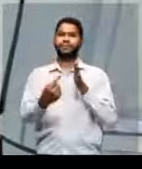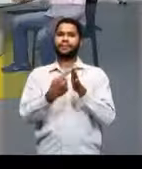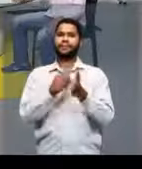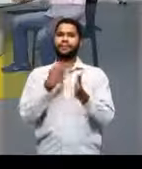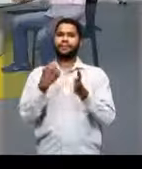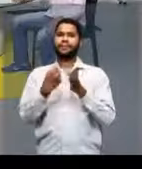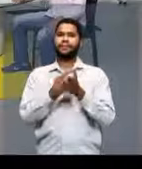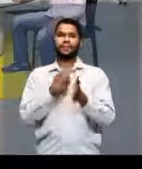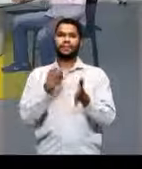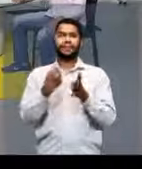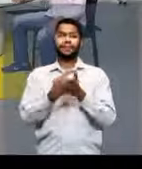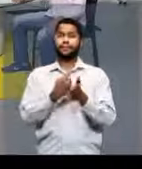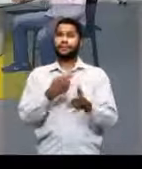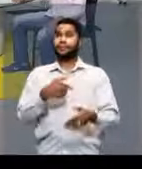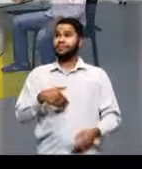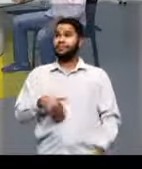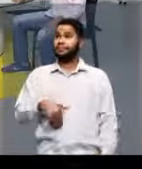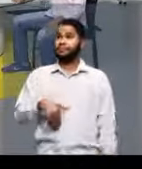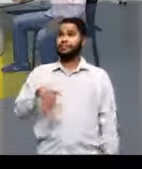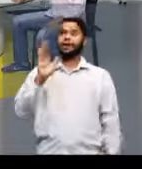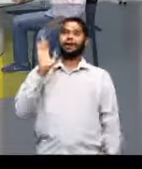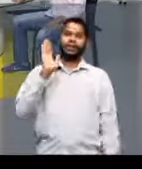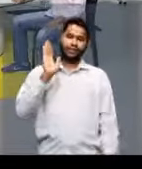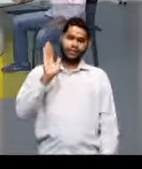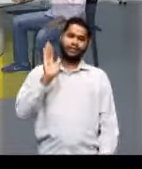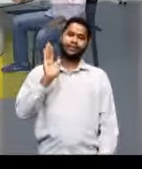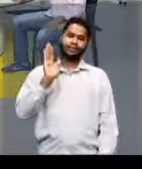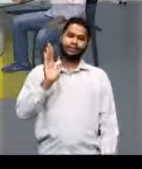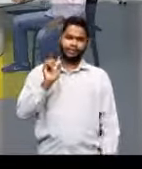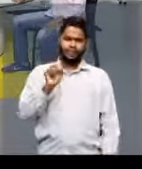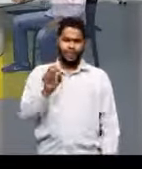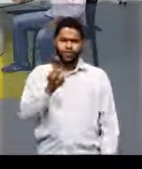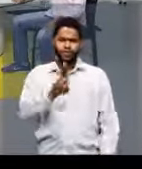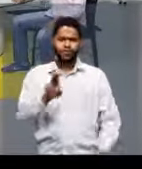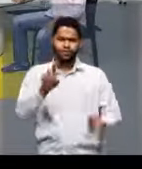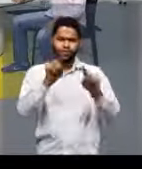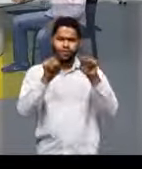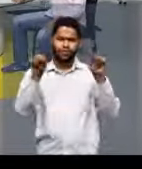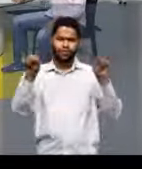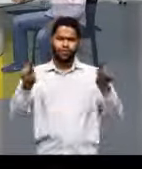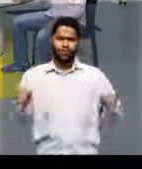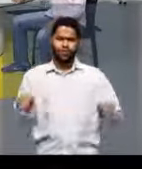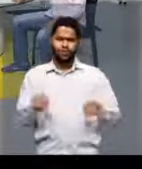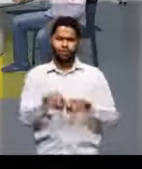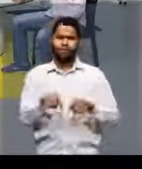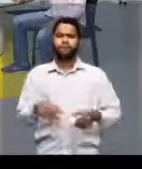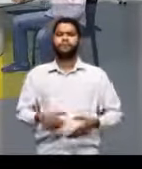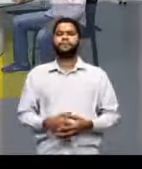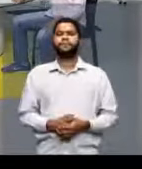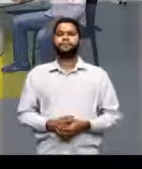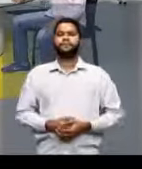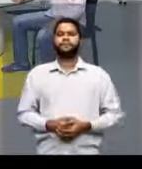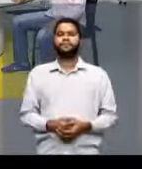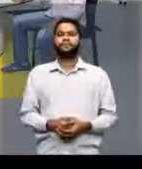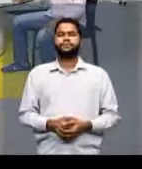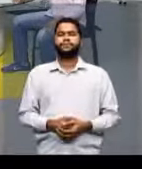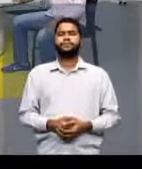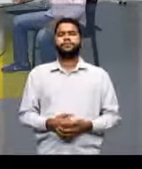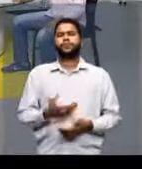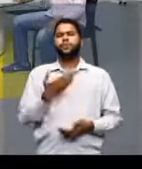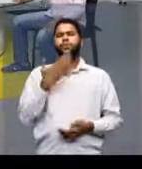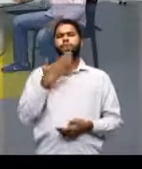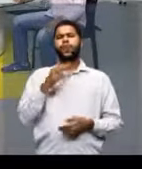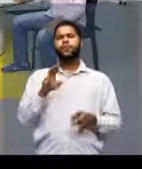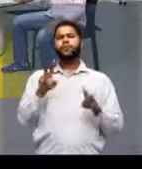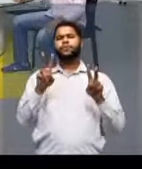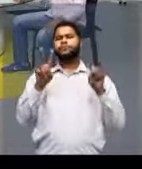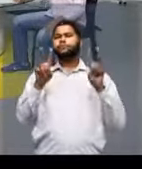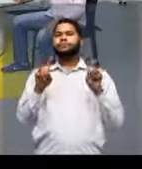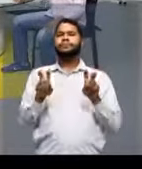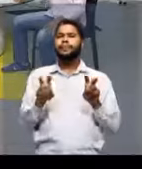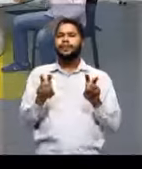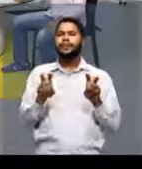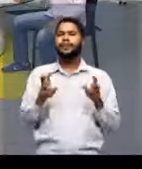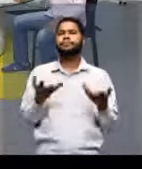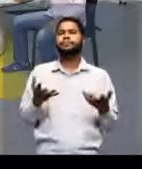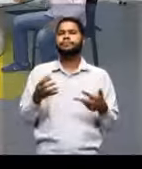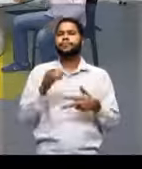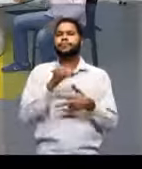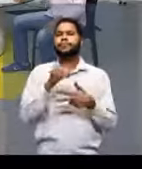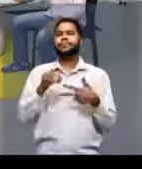para mim. Posso usar o quadro? Claro. Vamos lá. Qual o tema que vai cair, gente?